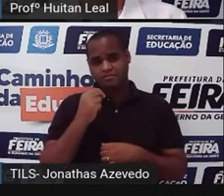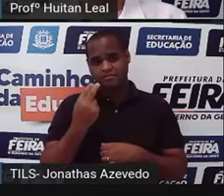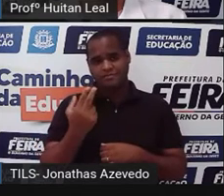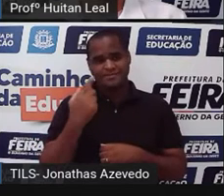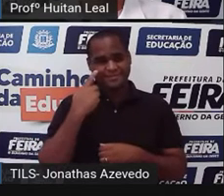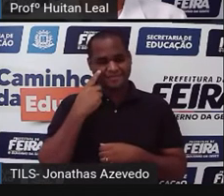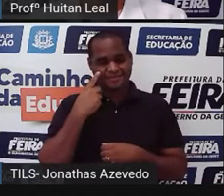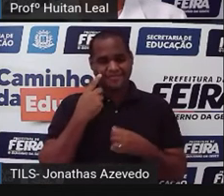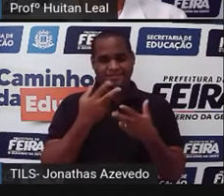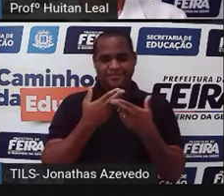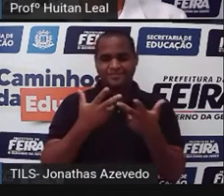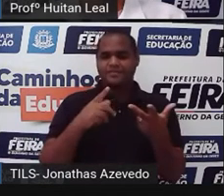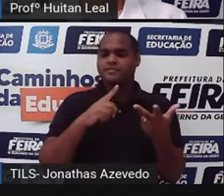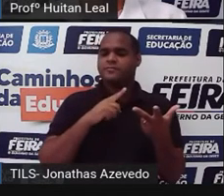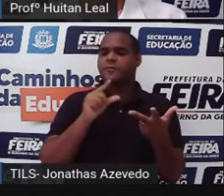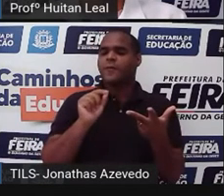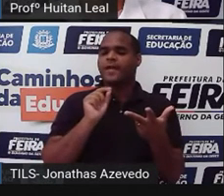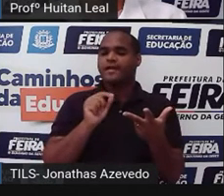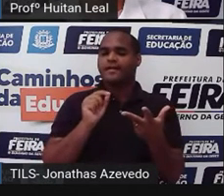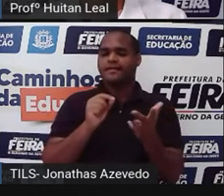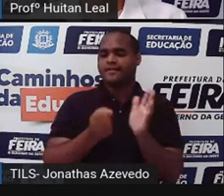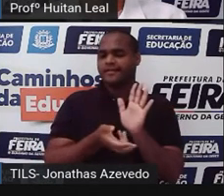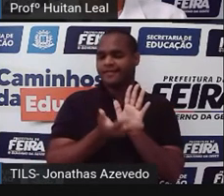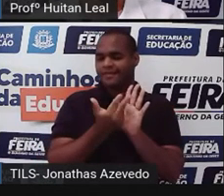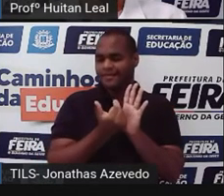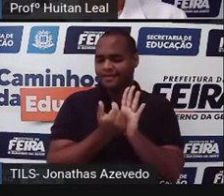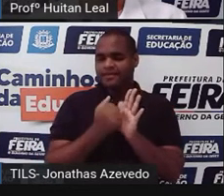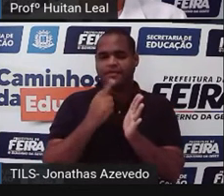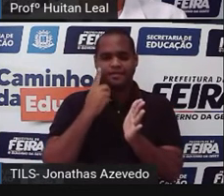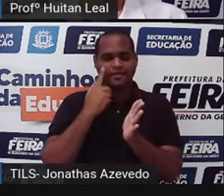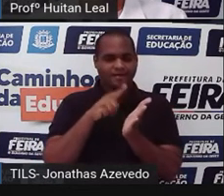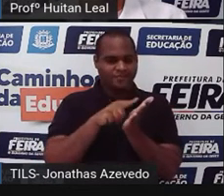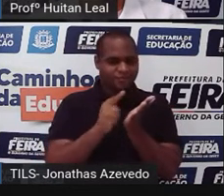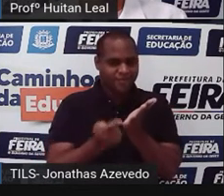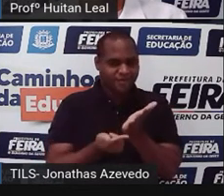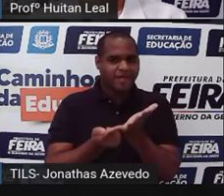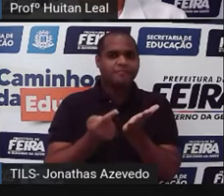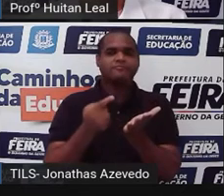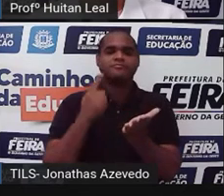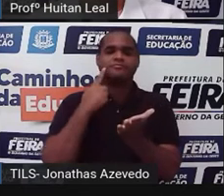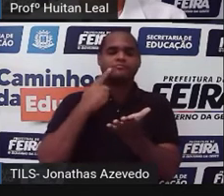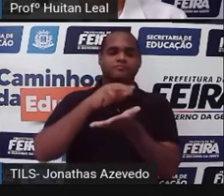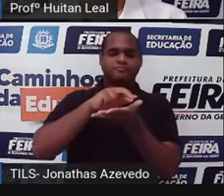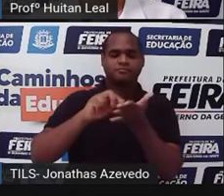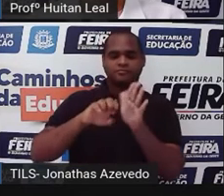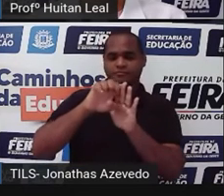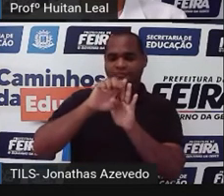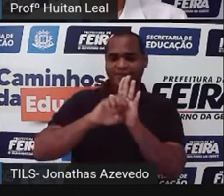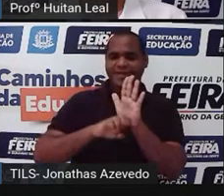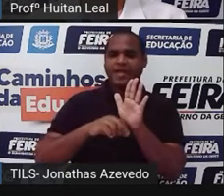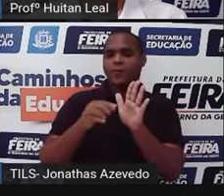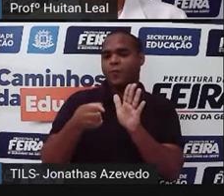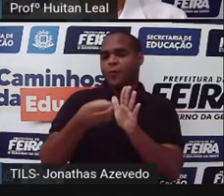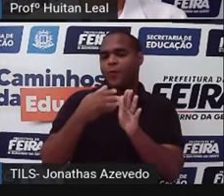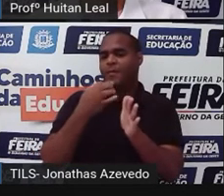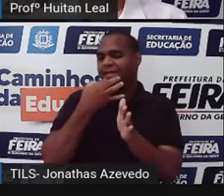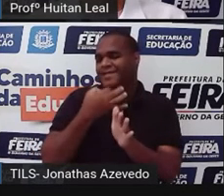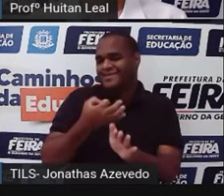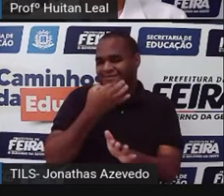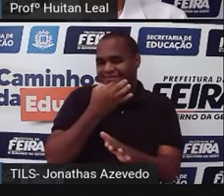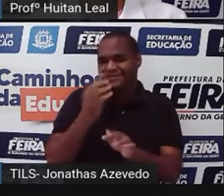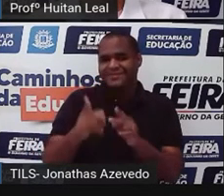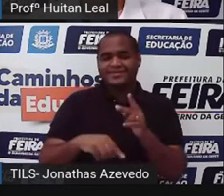aquelas figuras, aqueles desenhos críticos que aparecem nos jornais, os editoriais e artigos de opinião, as